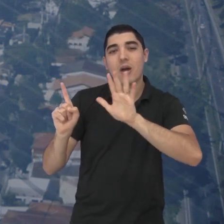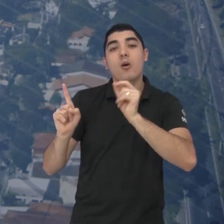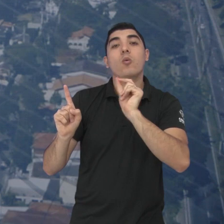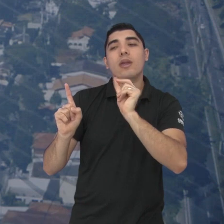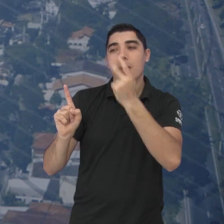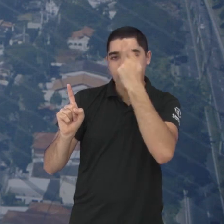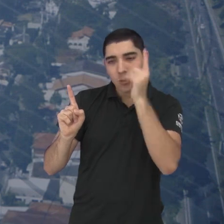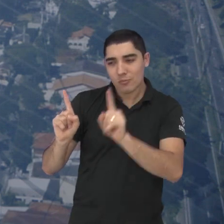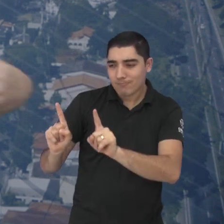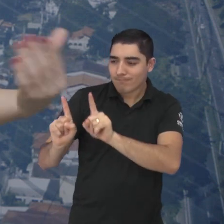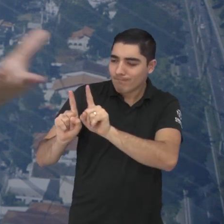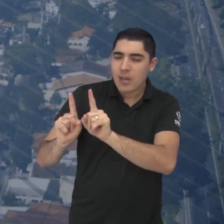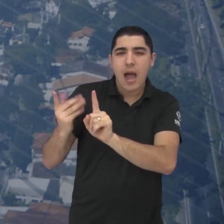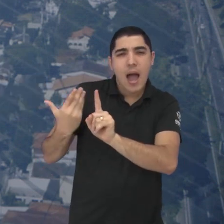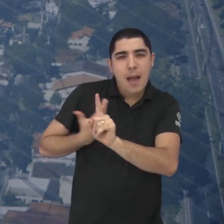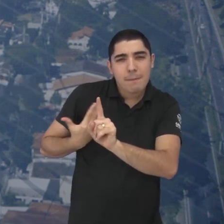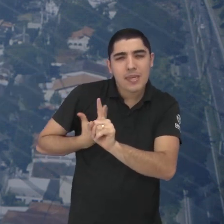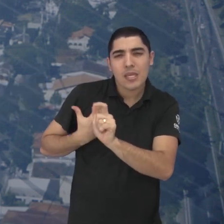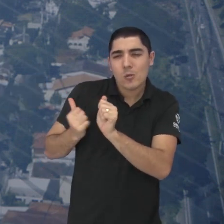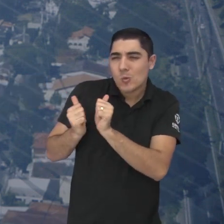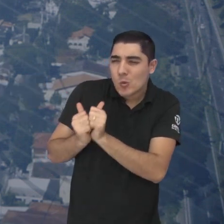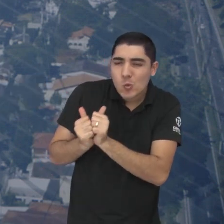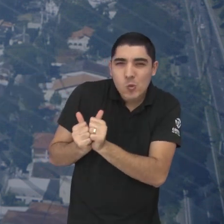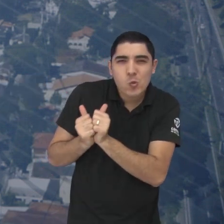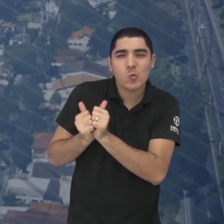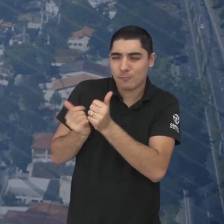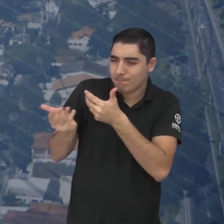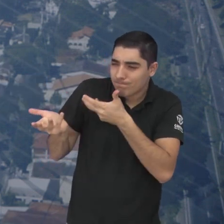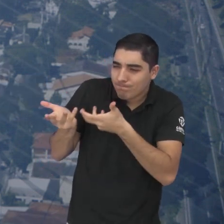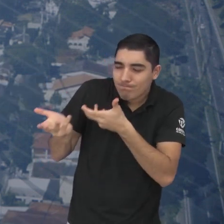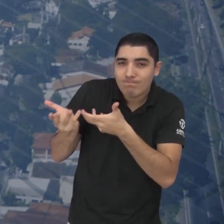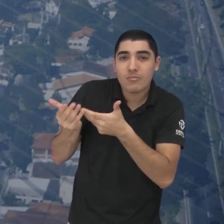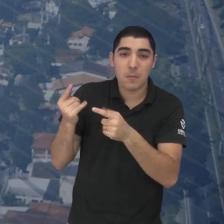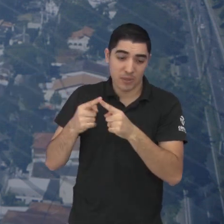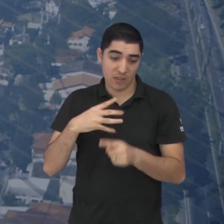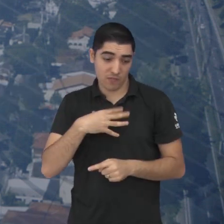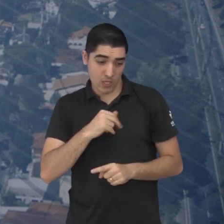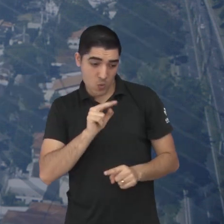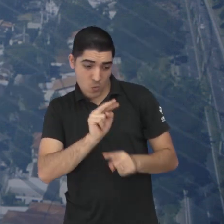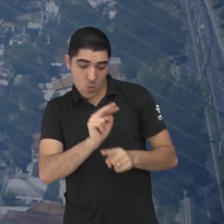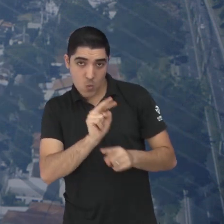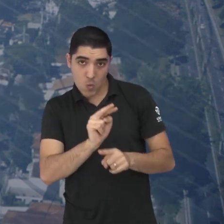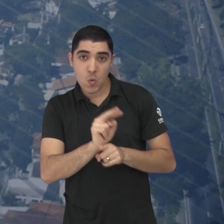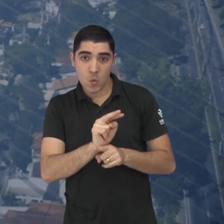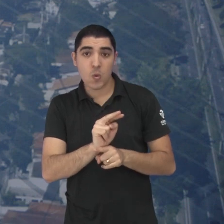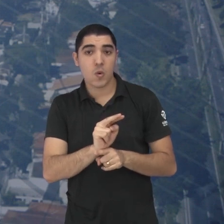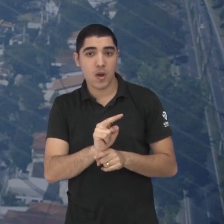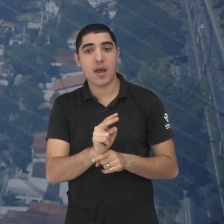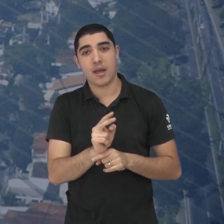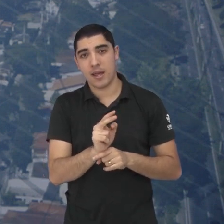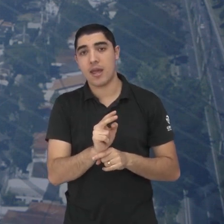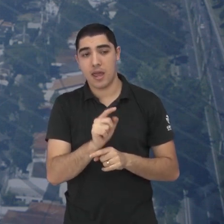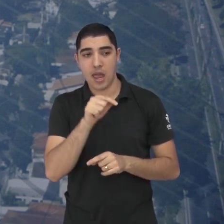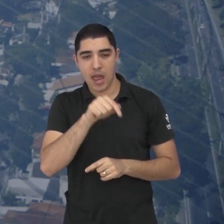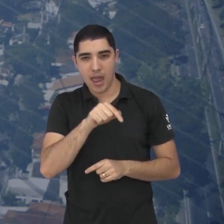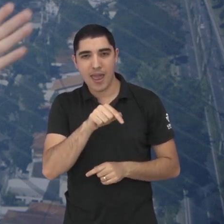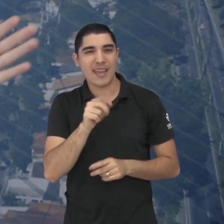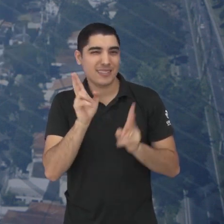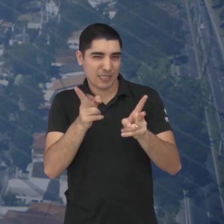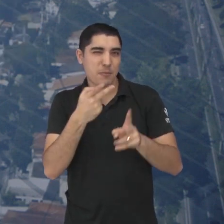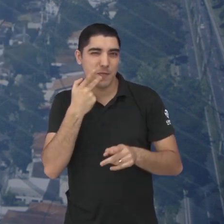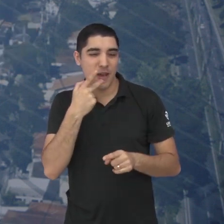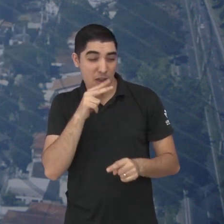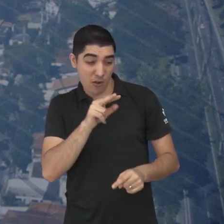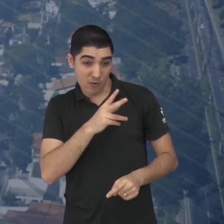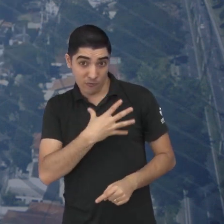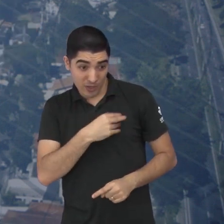companheiro, companheira, nessa jornada que é criar um filho, né? Que é uma coisa, né? A gente até brinca, né? Criar um